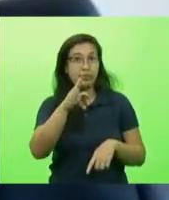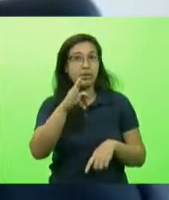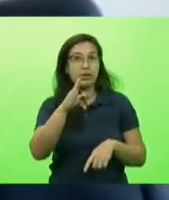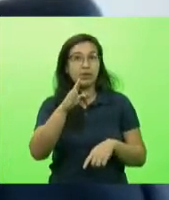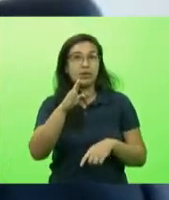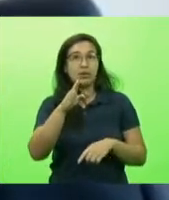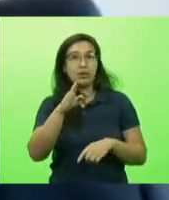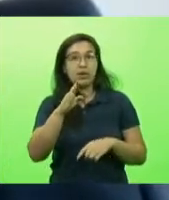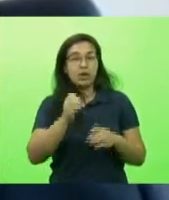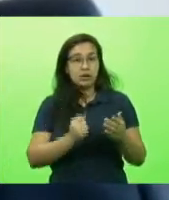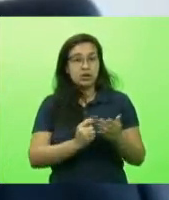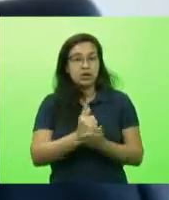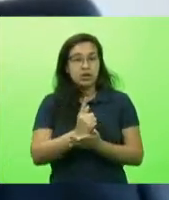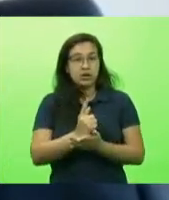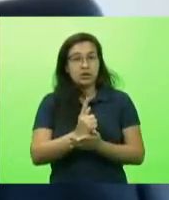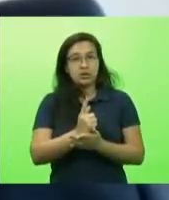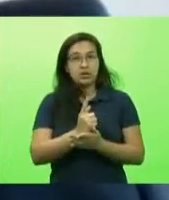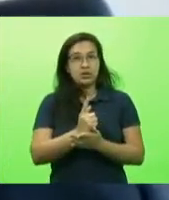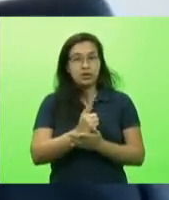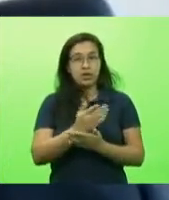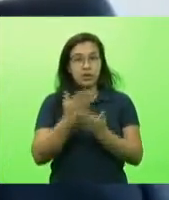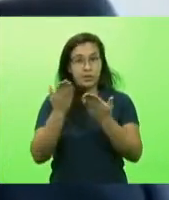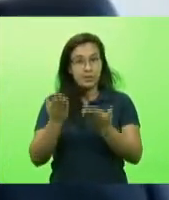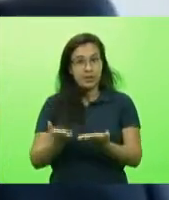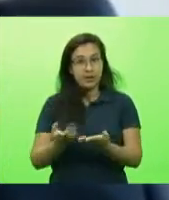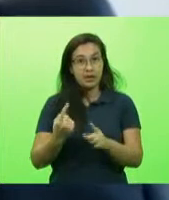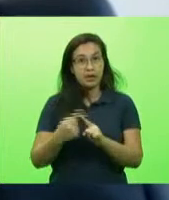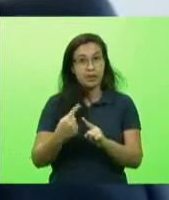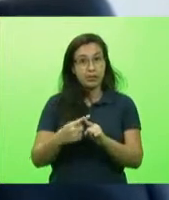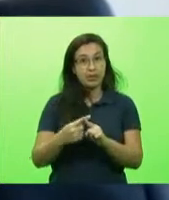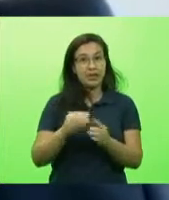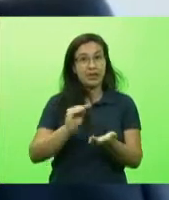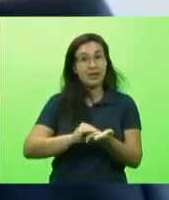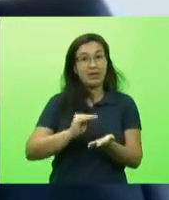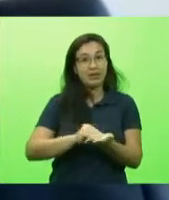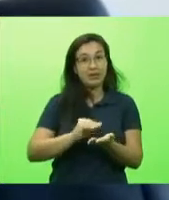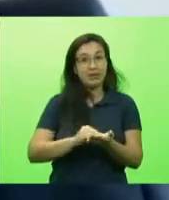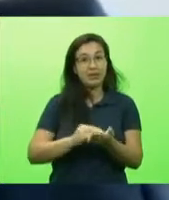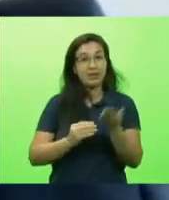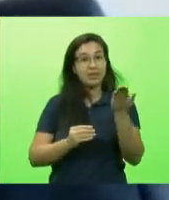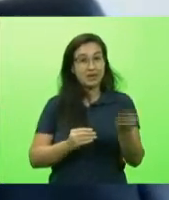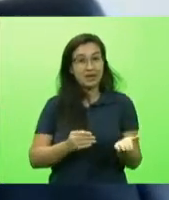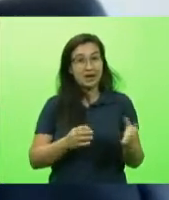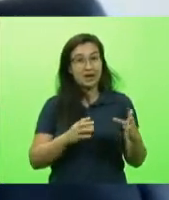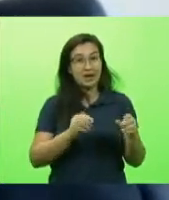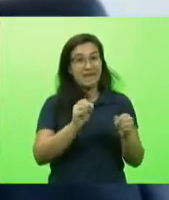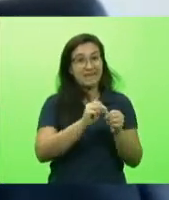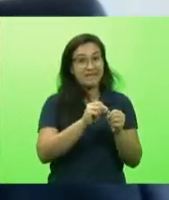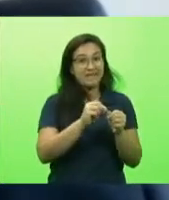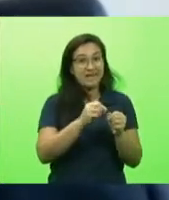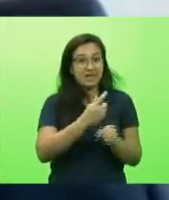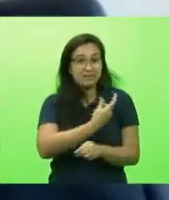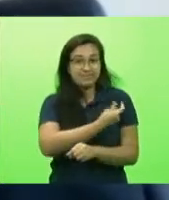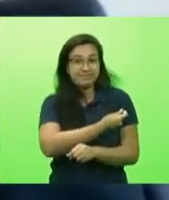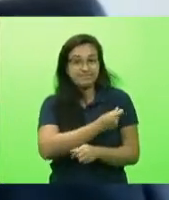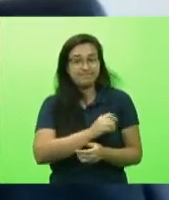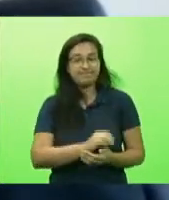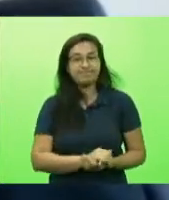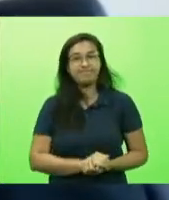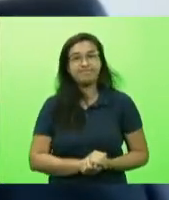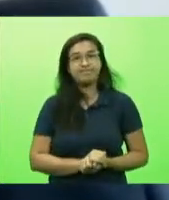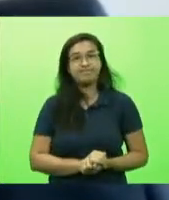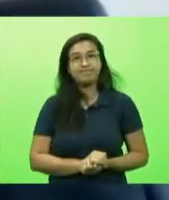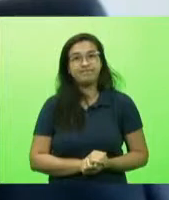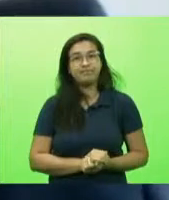compradores por conta da escassez de fornecimento de doses nós já temos sim manifestação de interesse aí